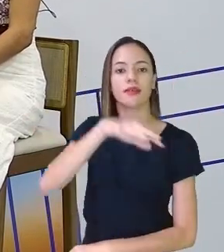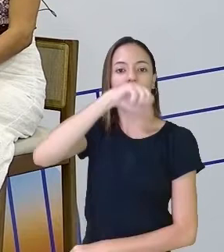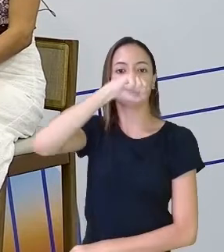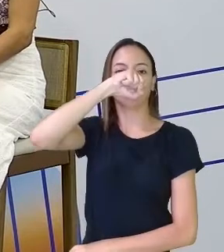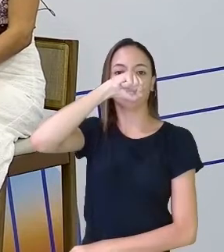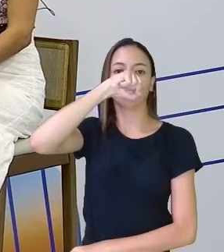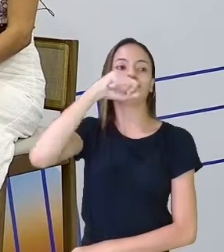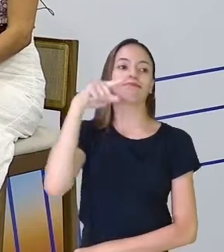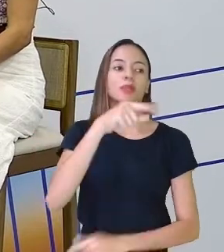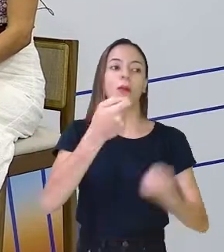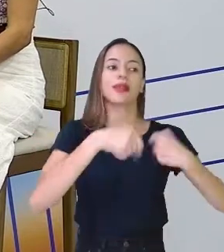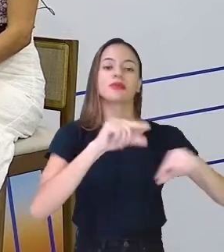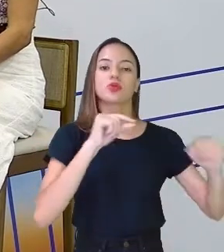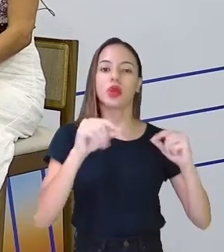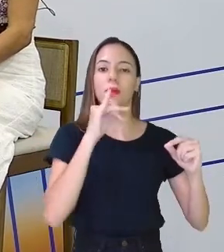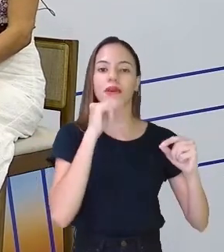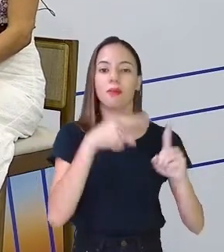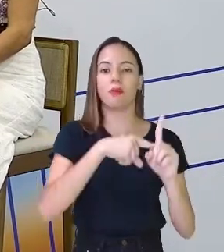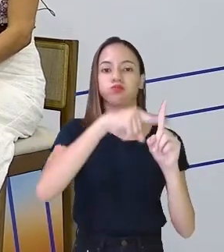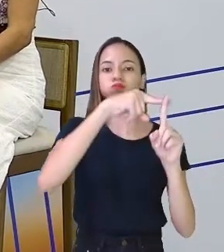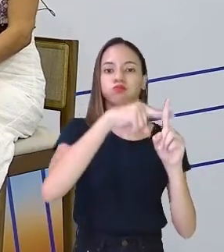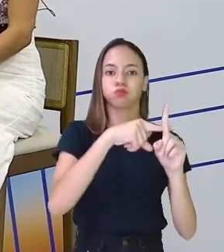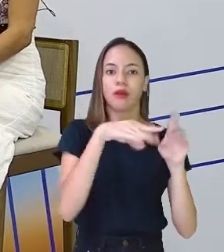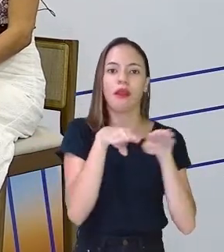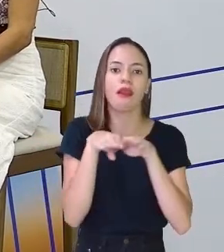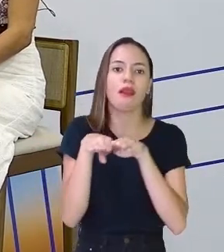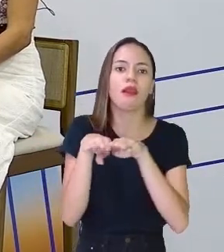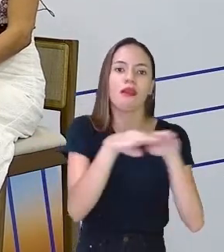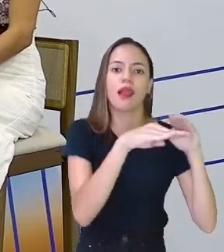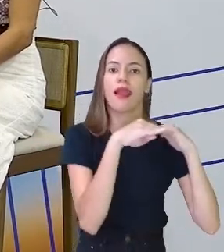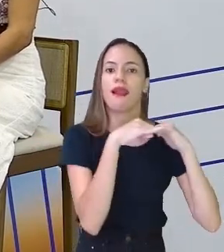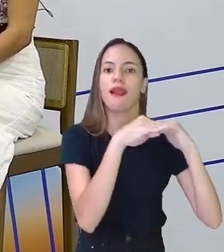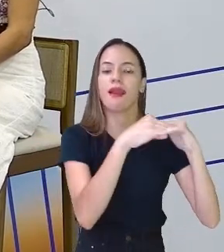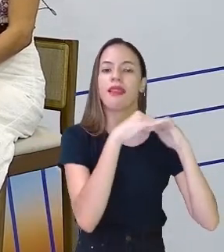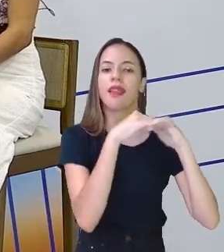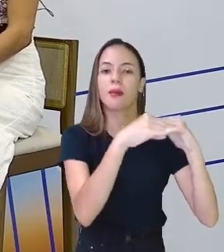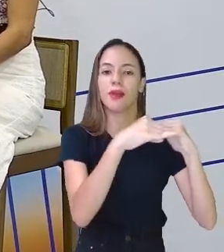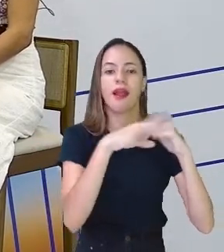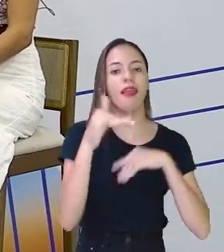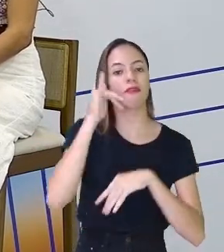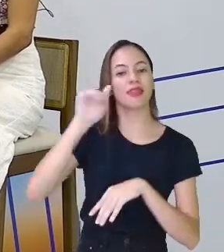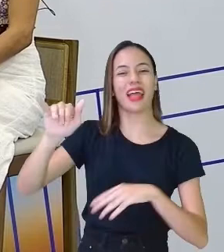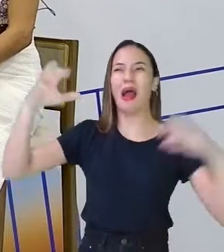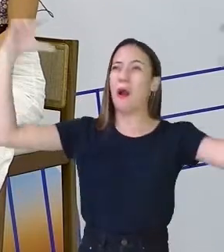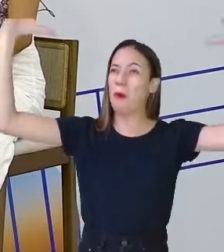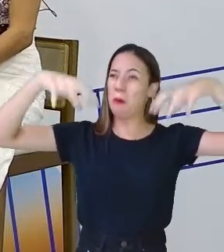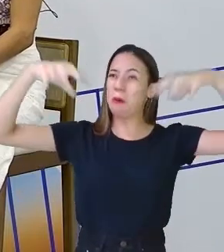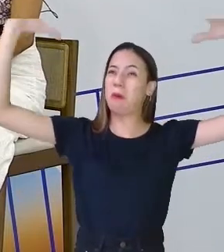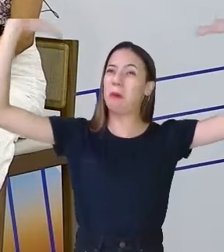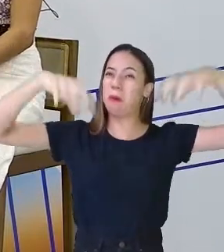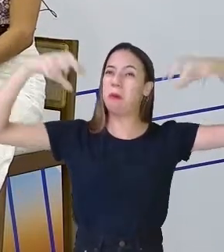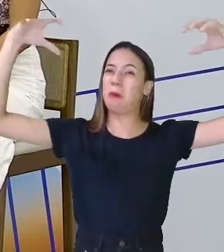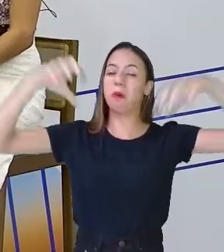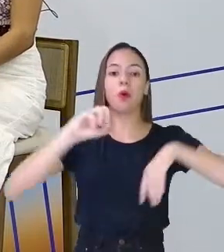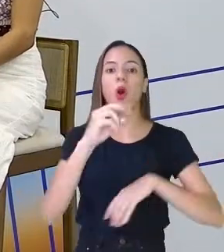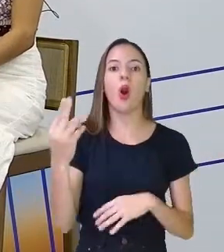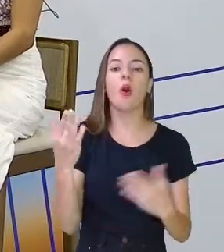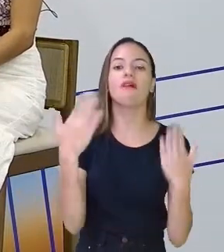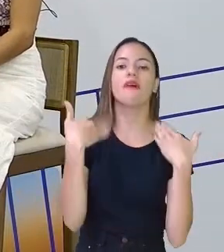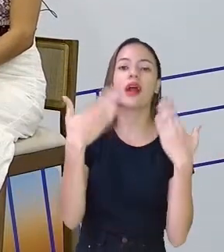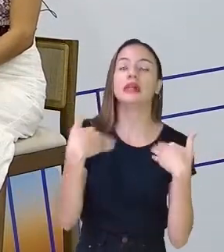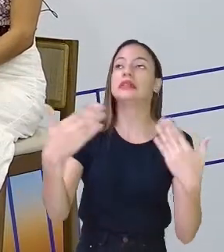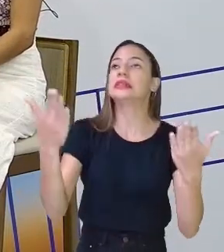equilibrar o clima, para não ter chuvas muito fortes ou verões muito calorentos.